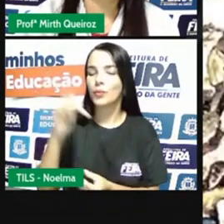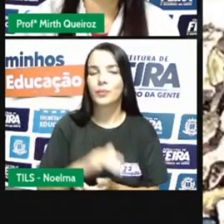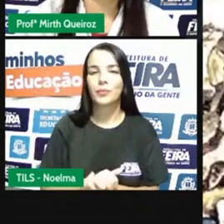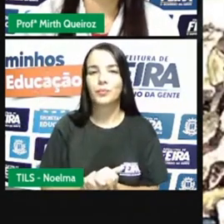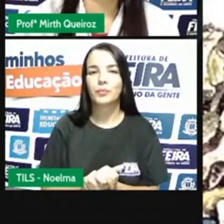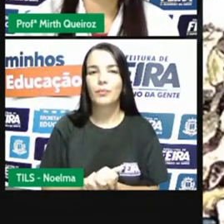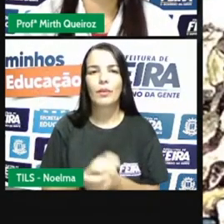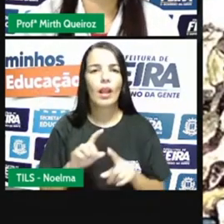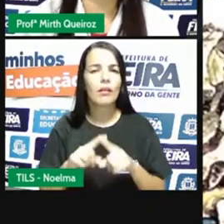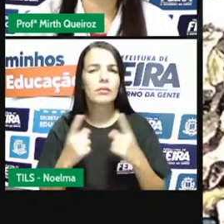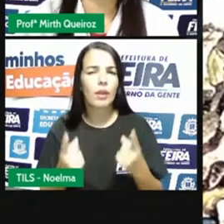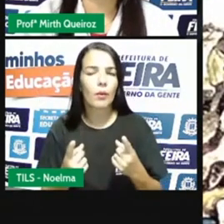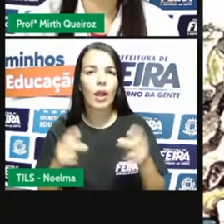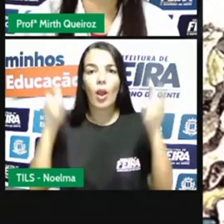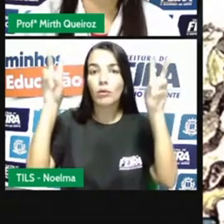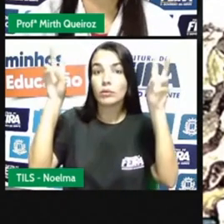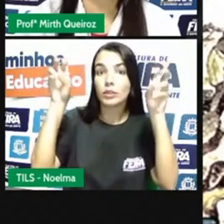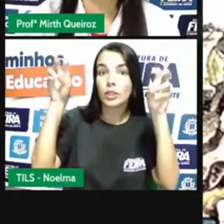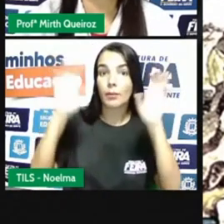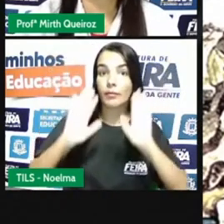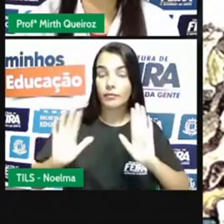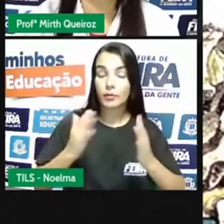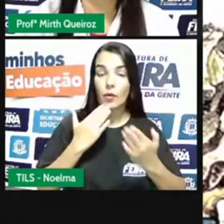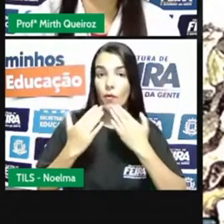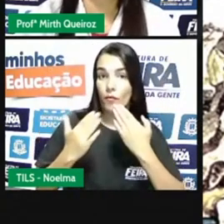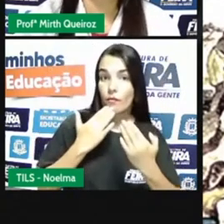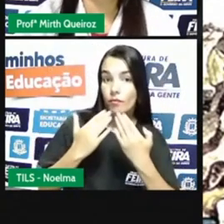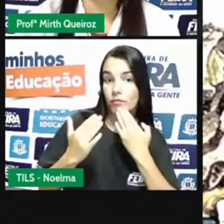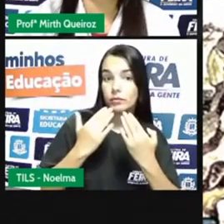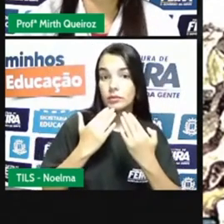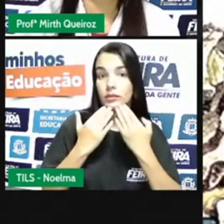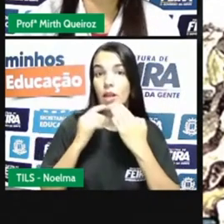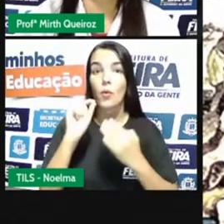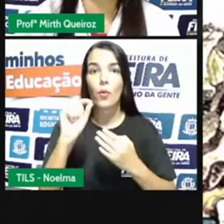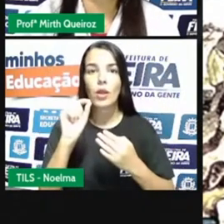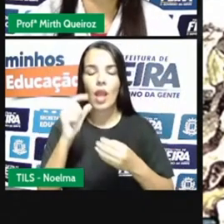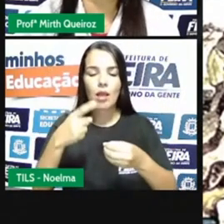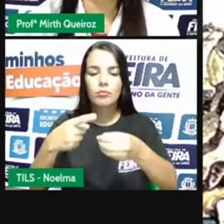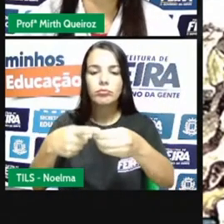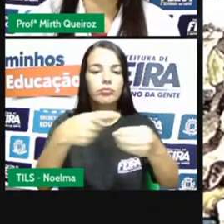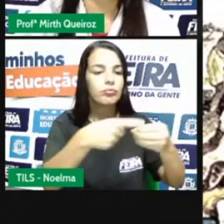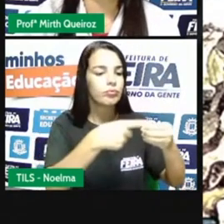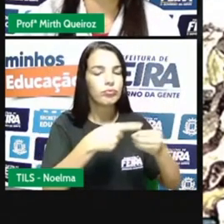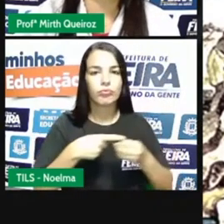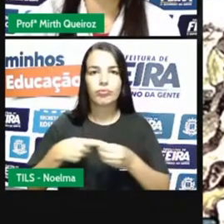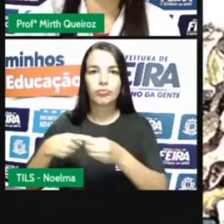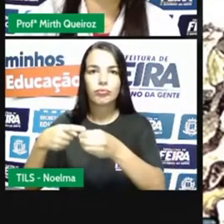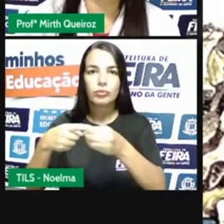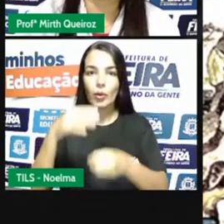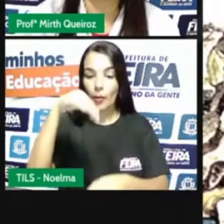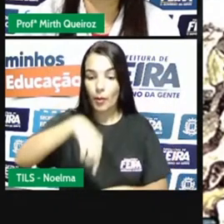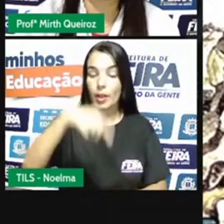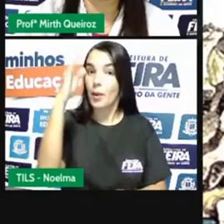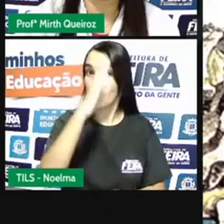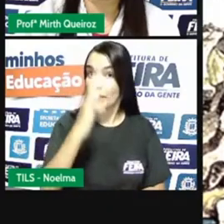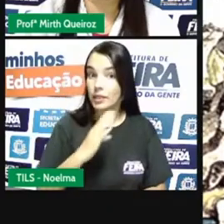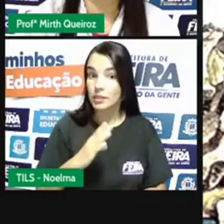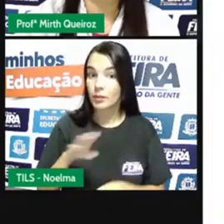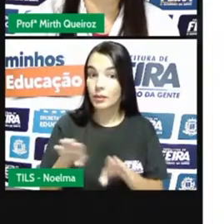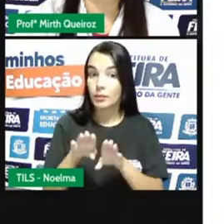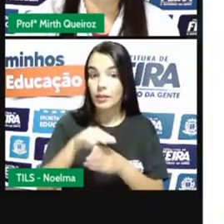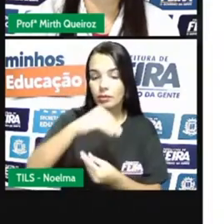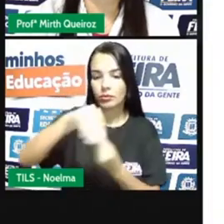Os assuntos que nós iremos discutir é sobre a interiorização do Brasil e o ciclo de ouro no Brasil.